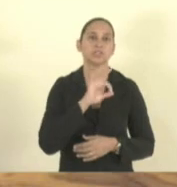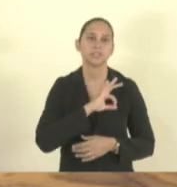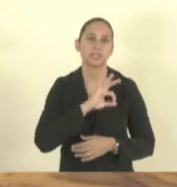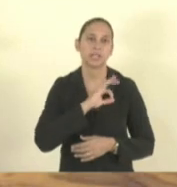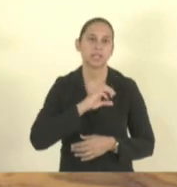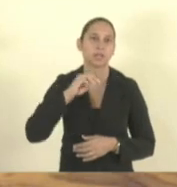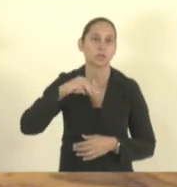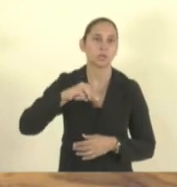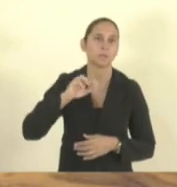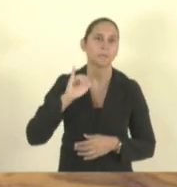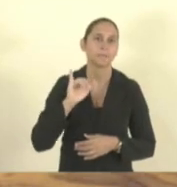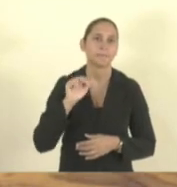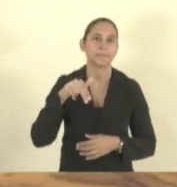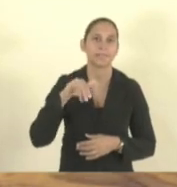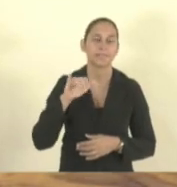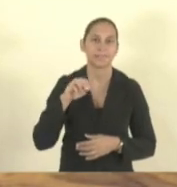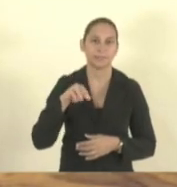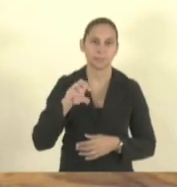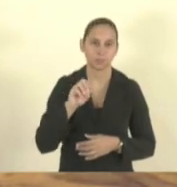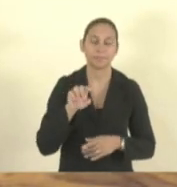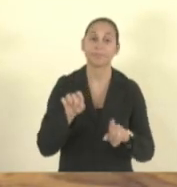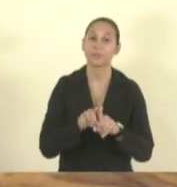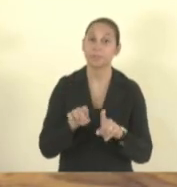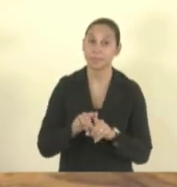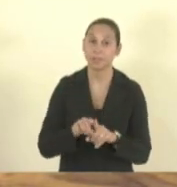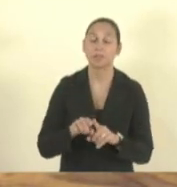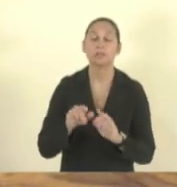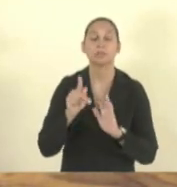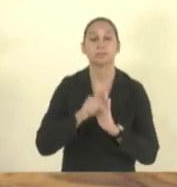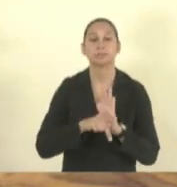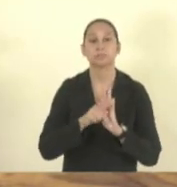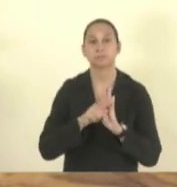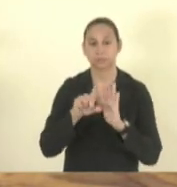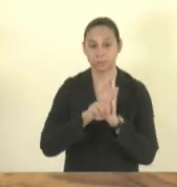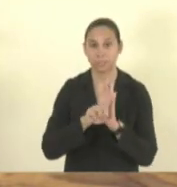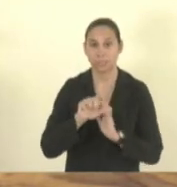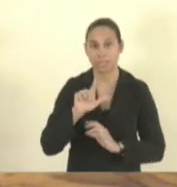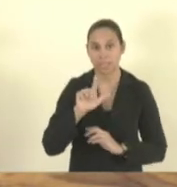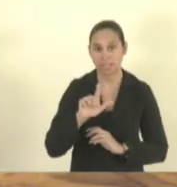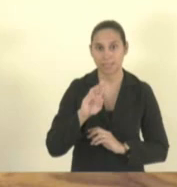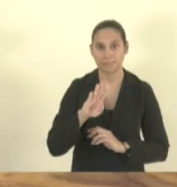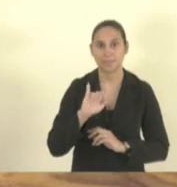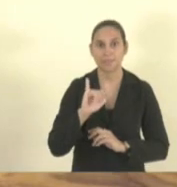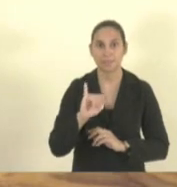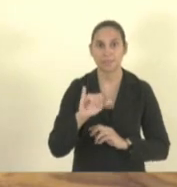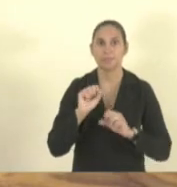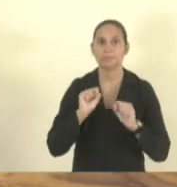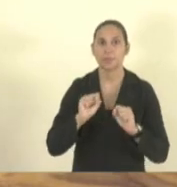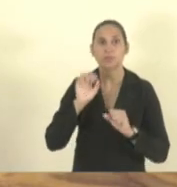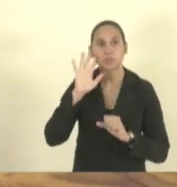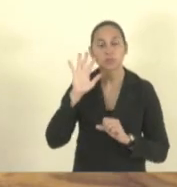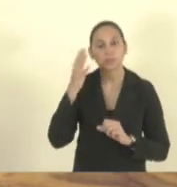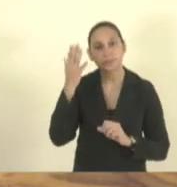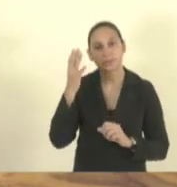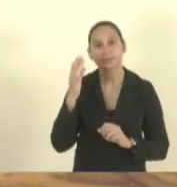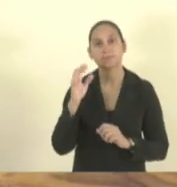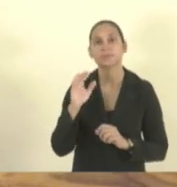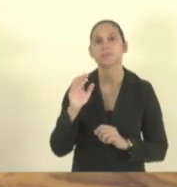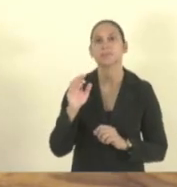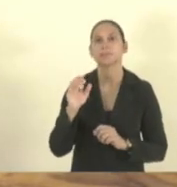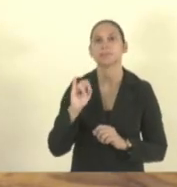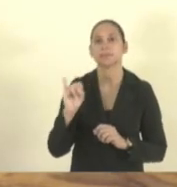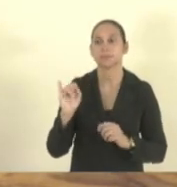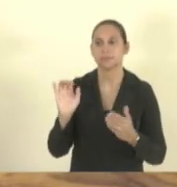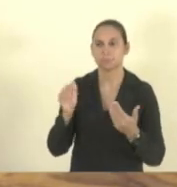e a LBI também nos garante que é passível de 2 anos se esse autista